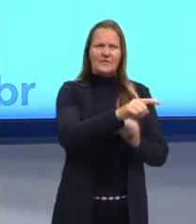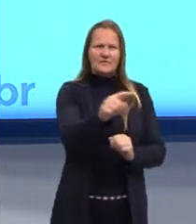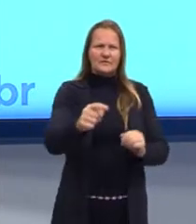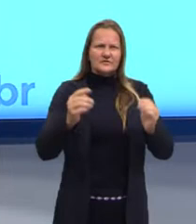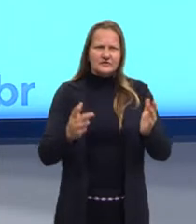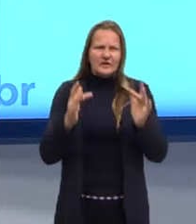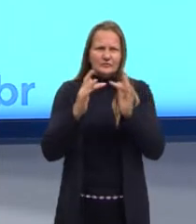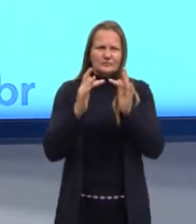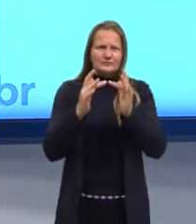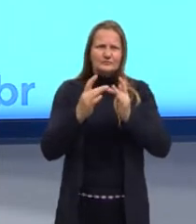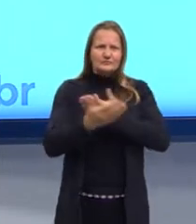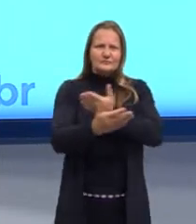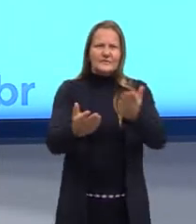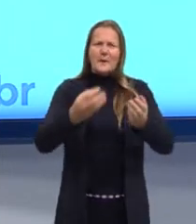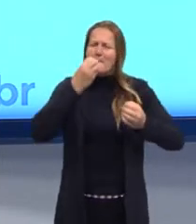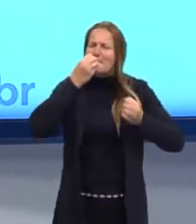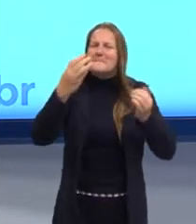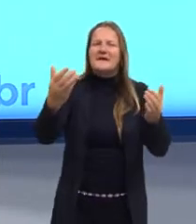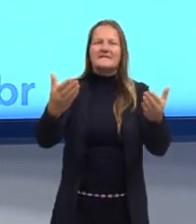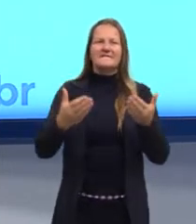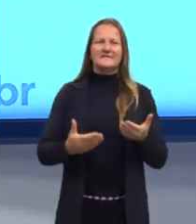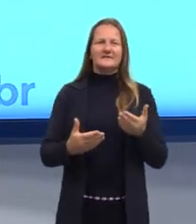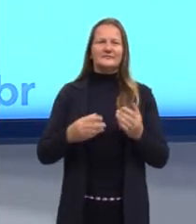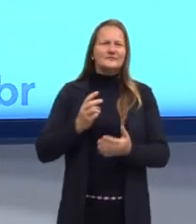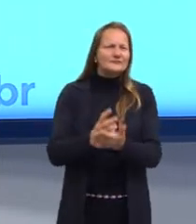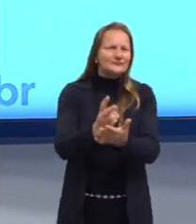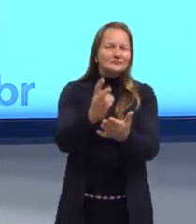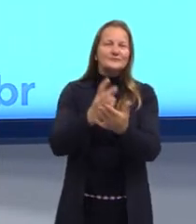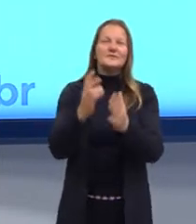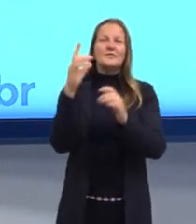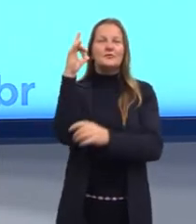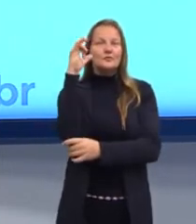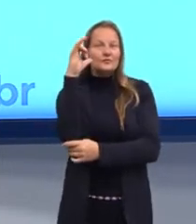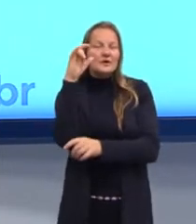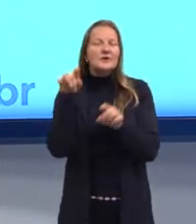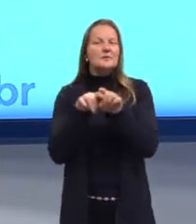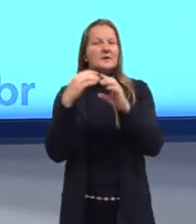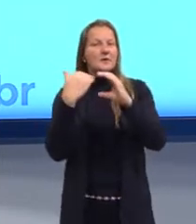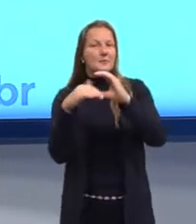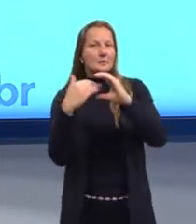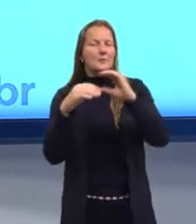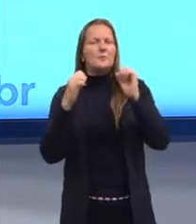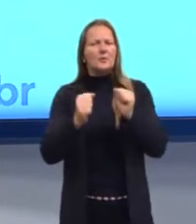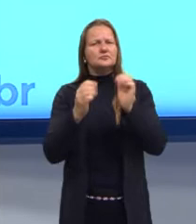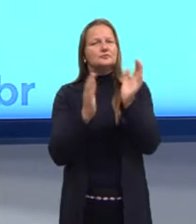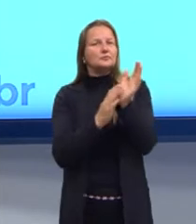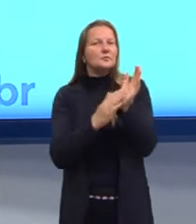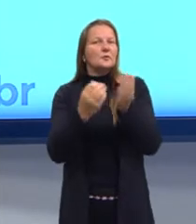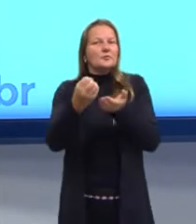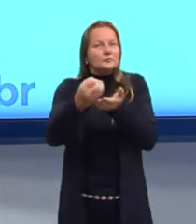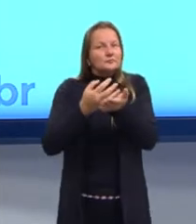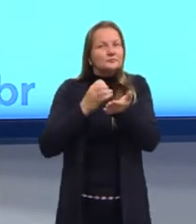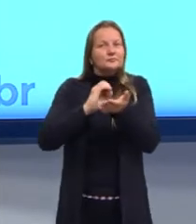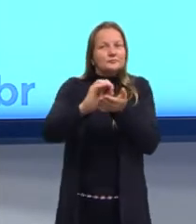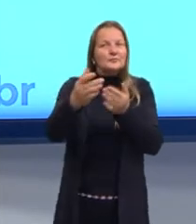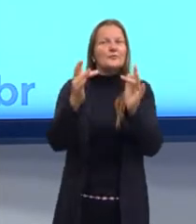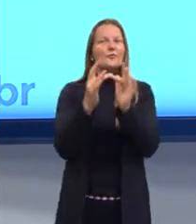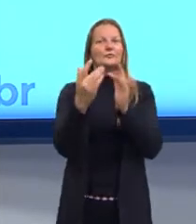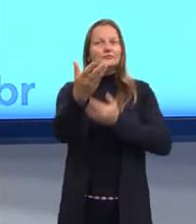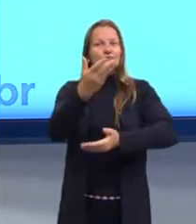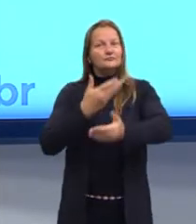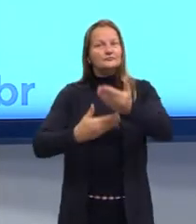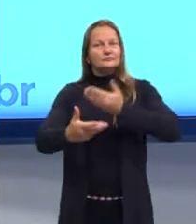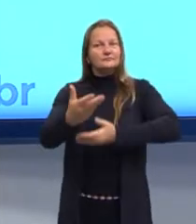contato, sejam bem-vindos sempre, que tem o meu Instagram e também o meu e-mail para sugestões, enfim, o que você estiver